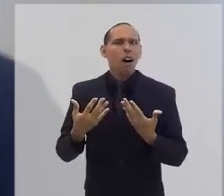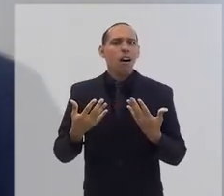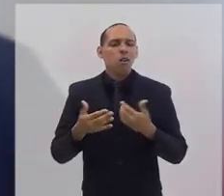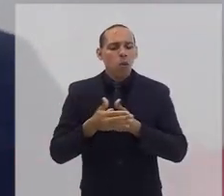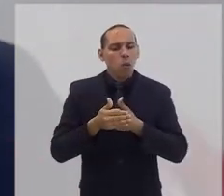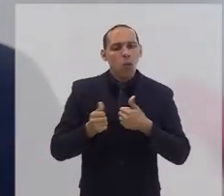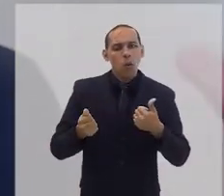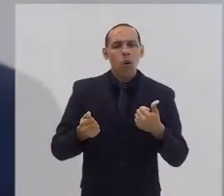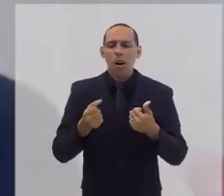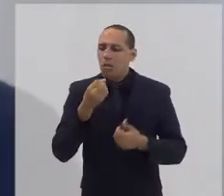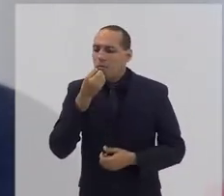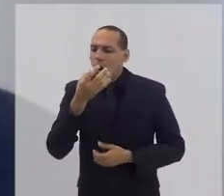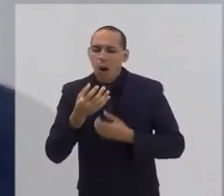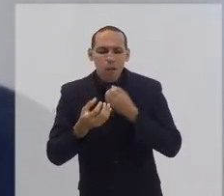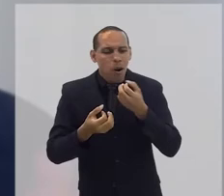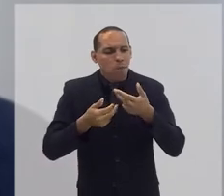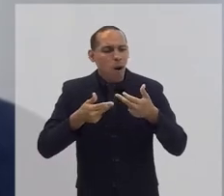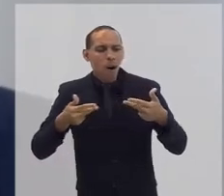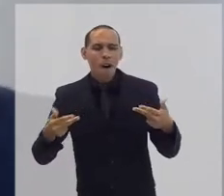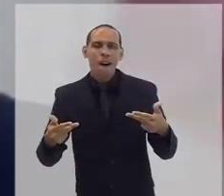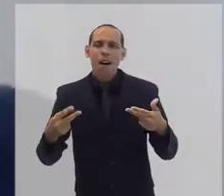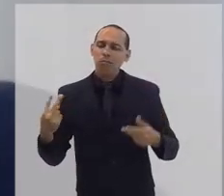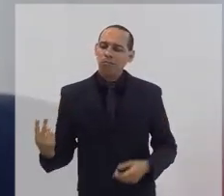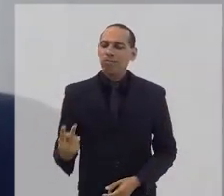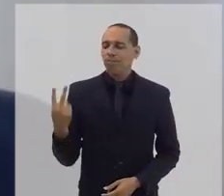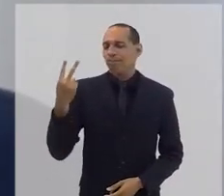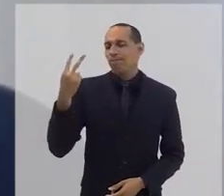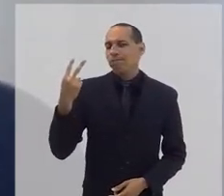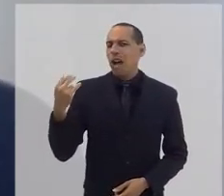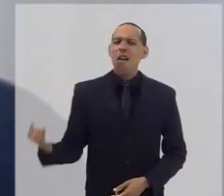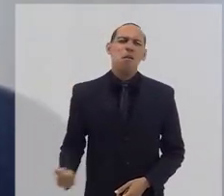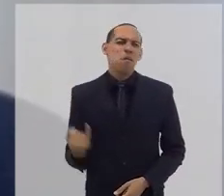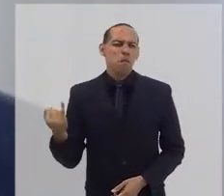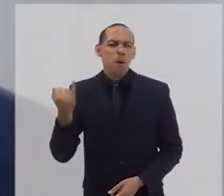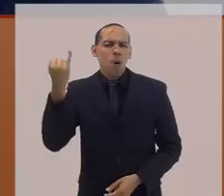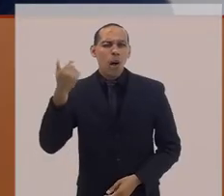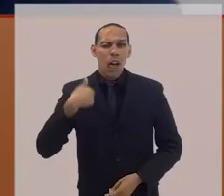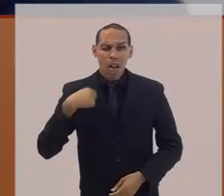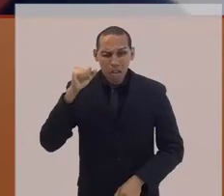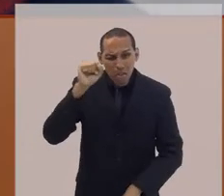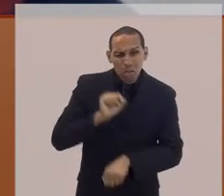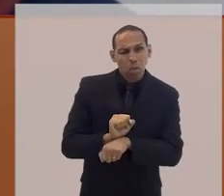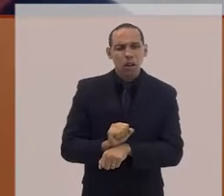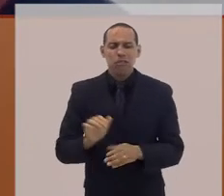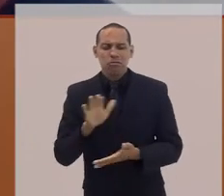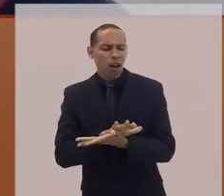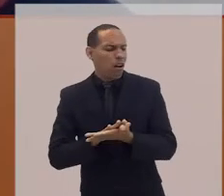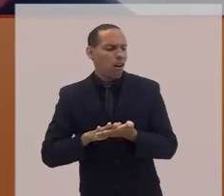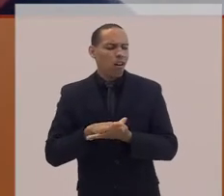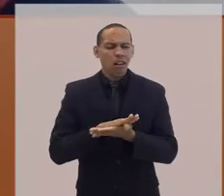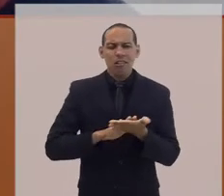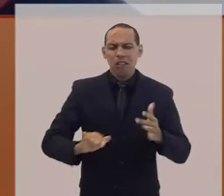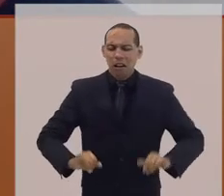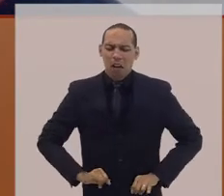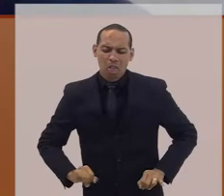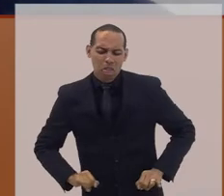não ficar paralisado no sofrimento e prosseguir com a vida. Eu